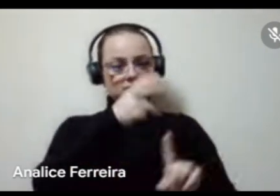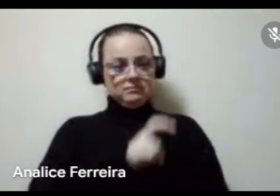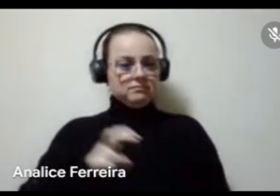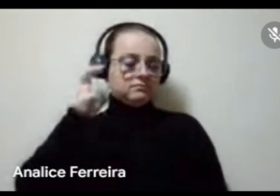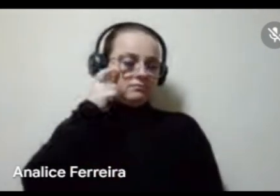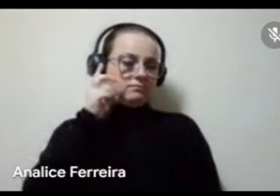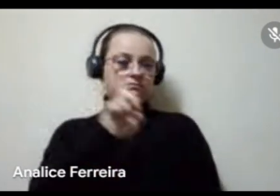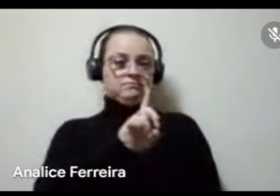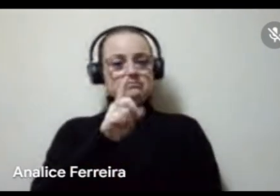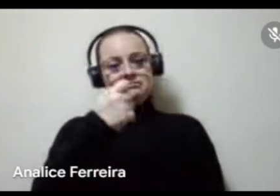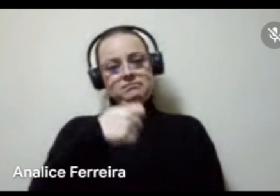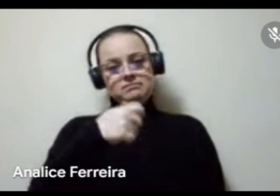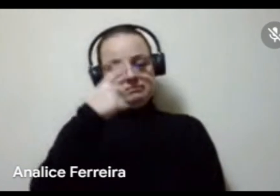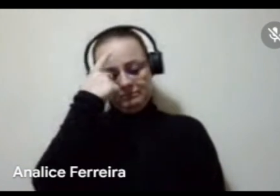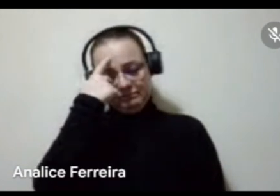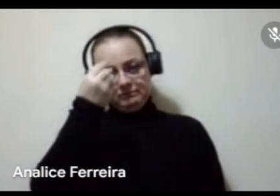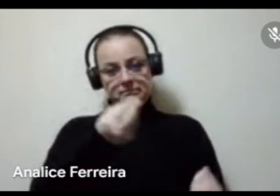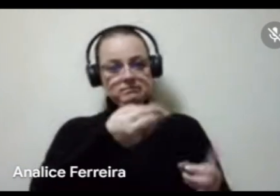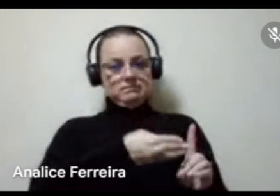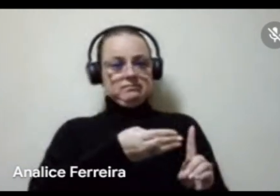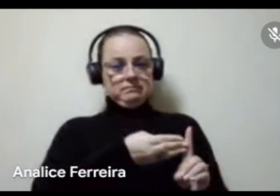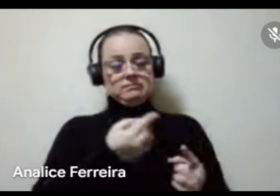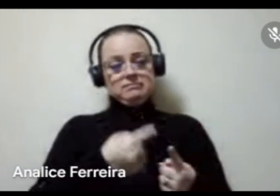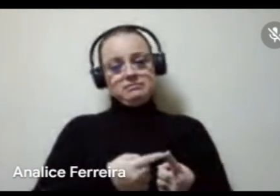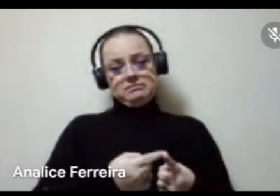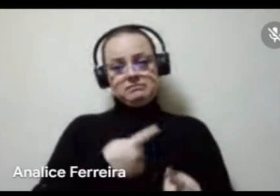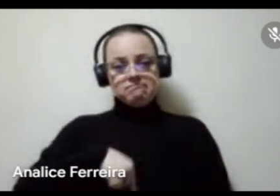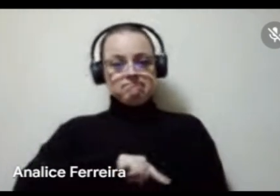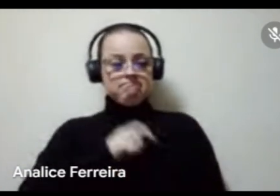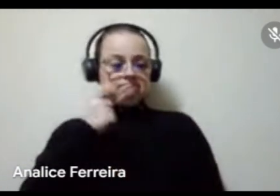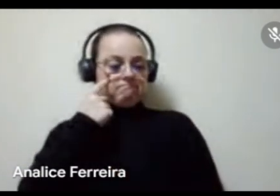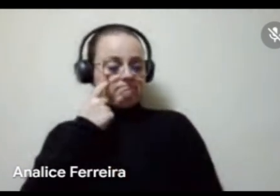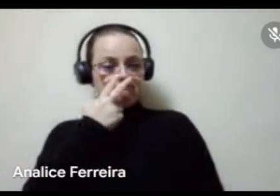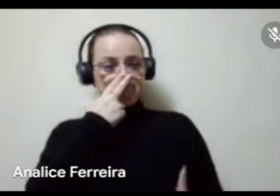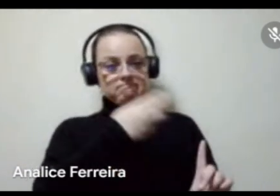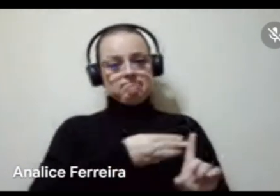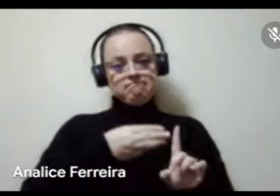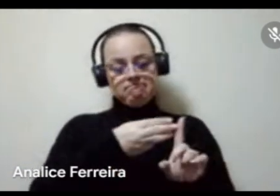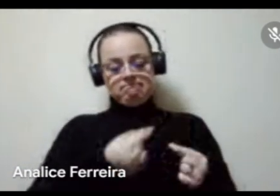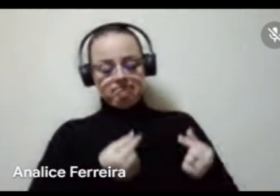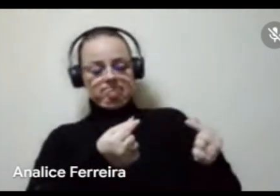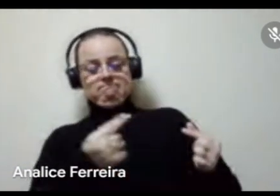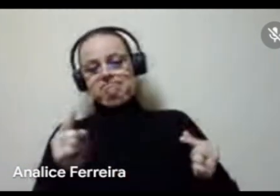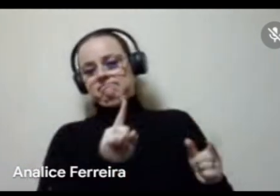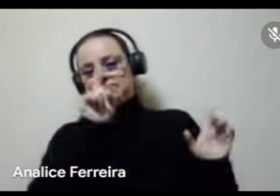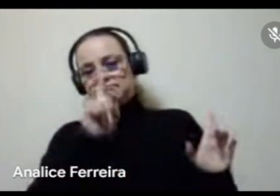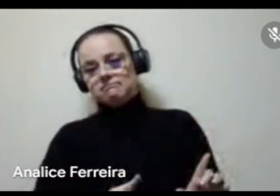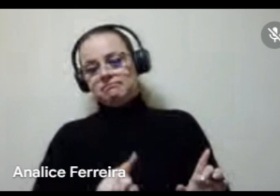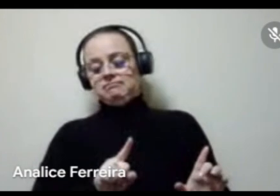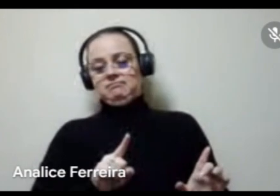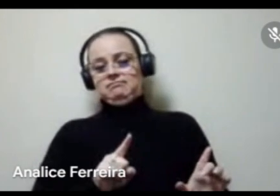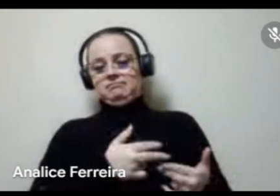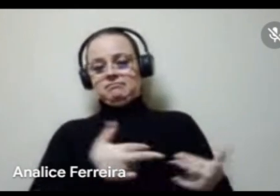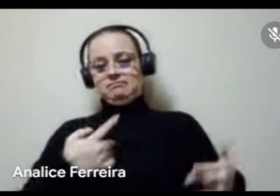não deveria nem pensar como mercado, porque esse pensamento mercadológico consumista não deveria ser